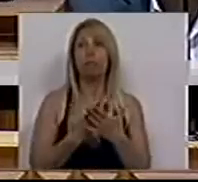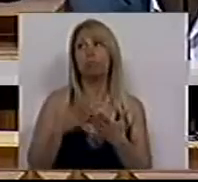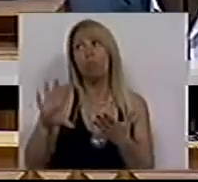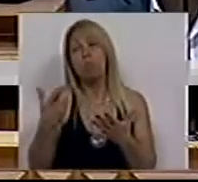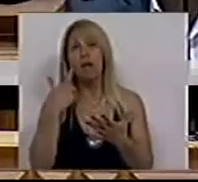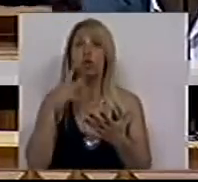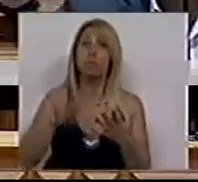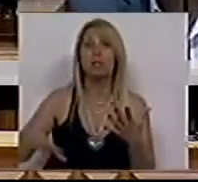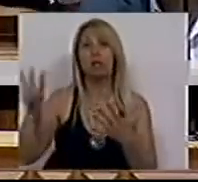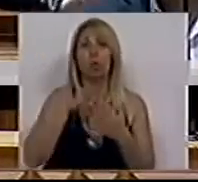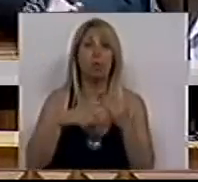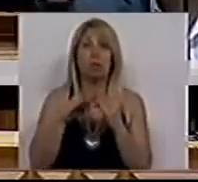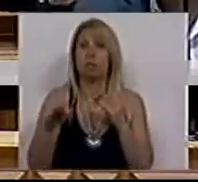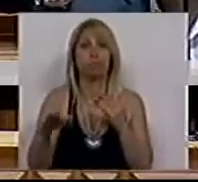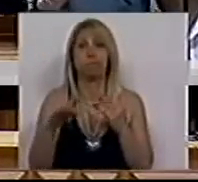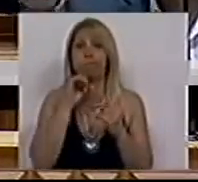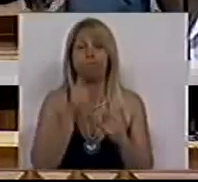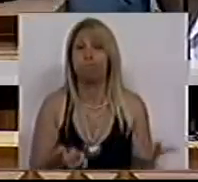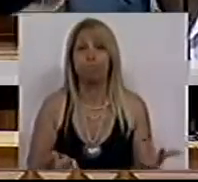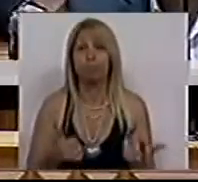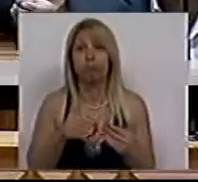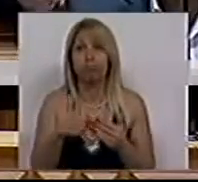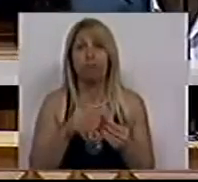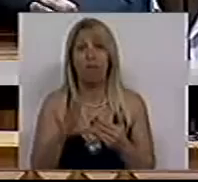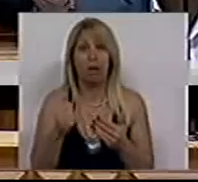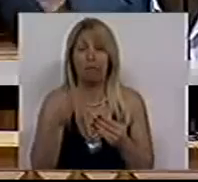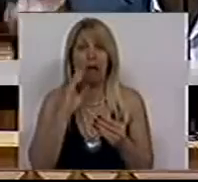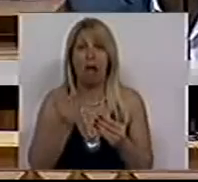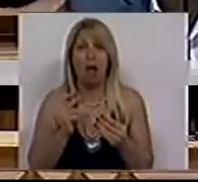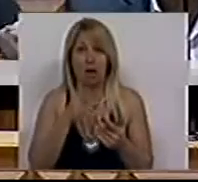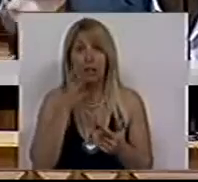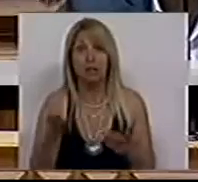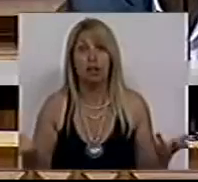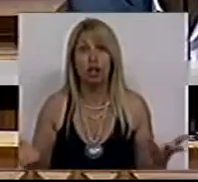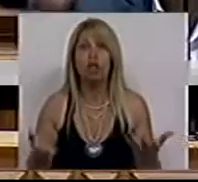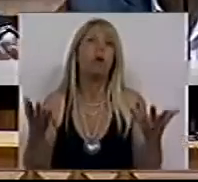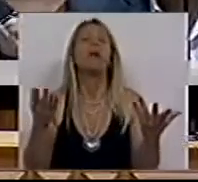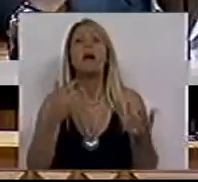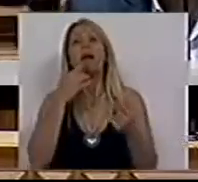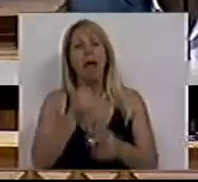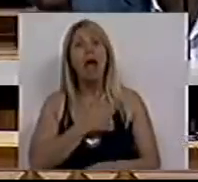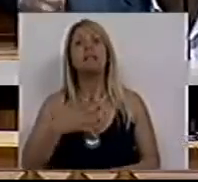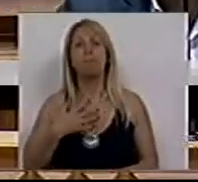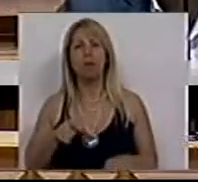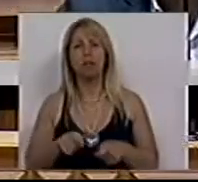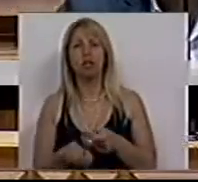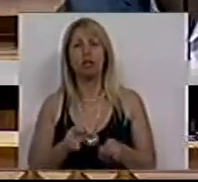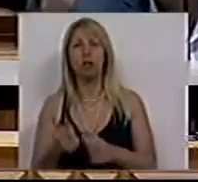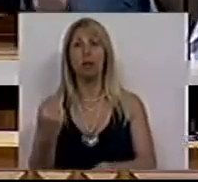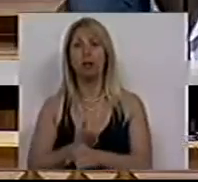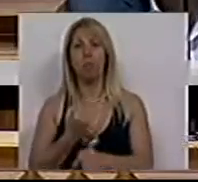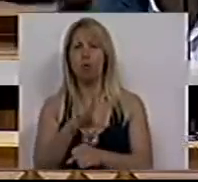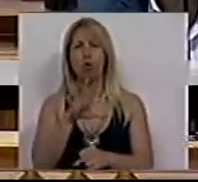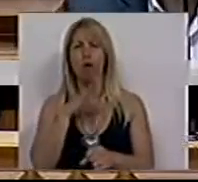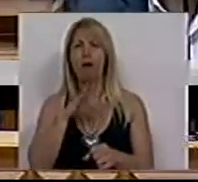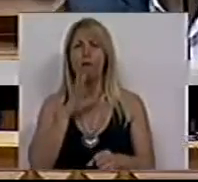50 anos, é ele que diz, veio denunciar que as empresas afinal pressionam as trabalhadoras para não terem